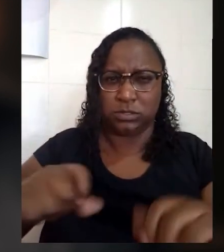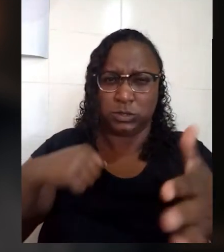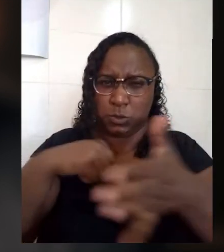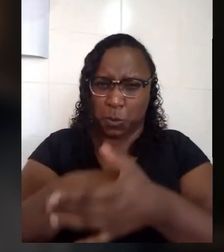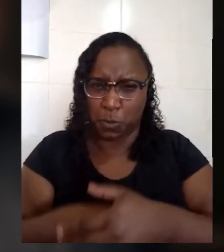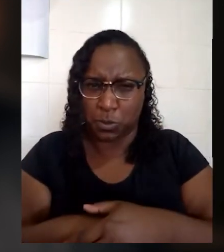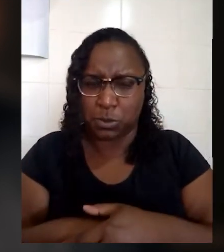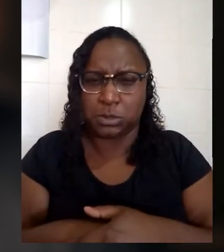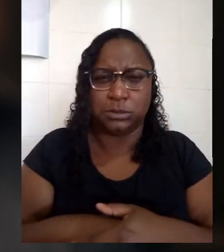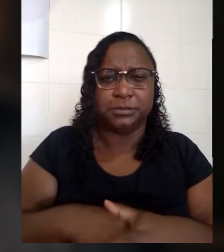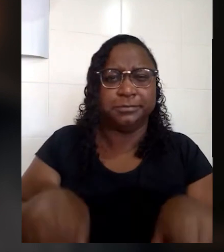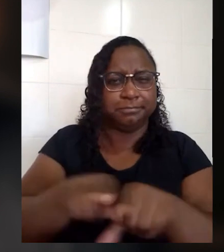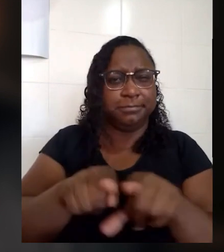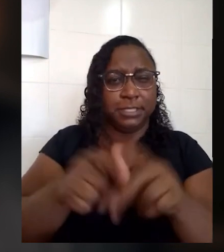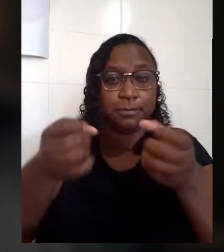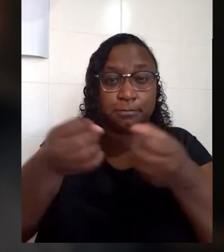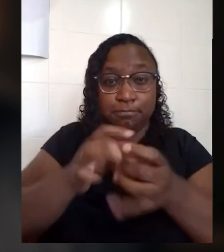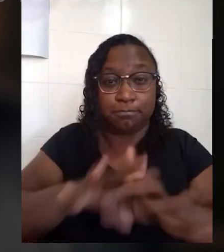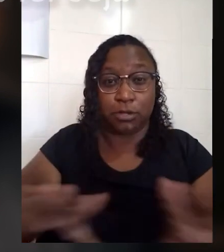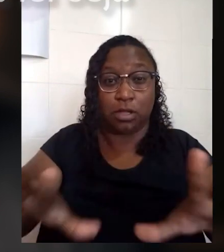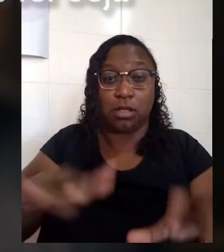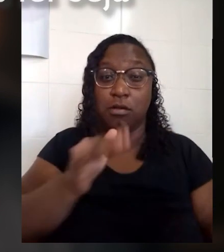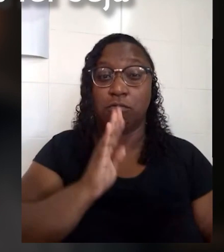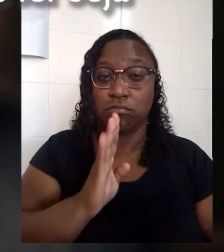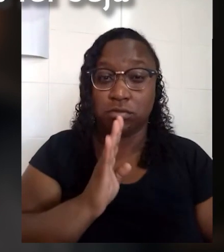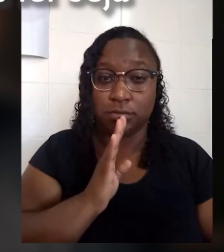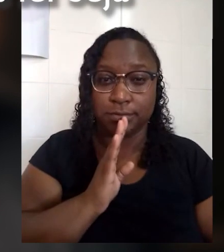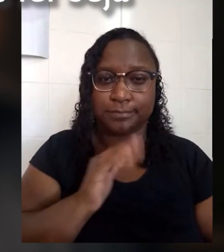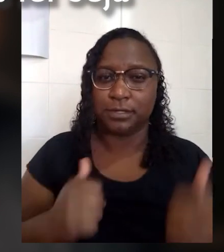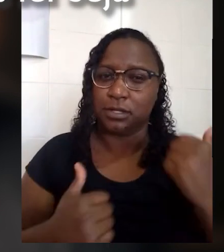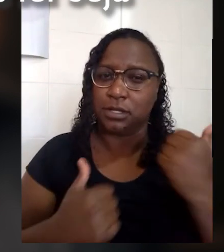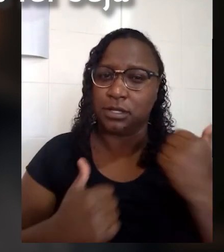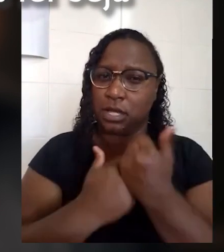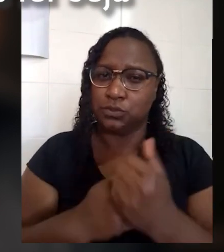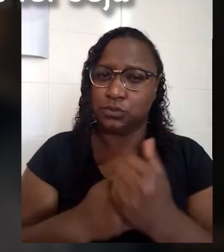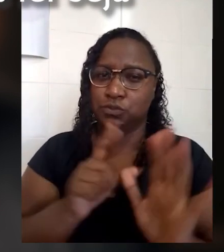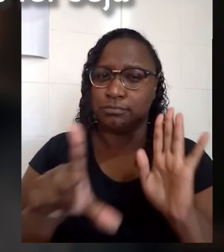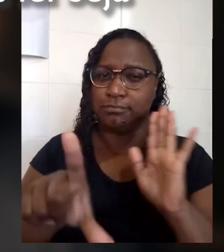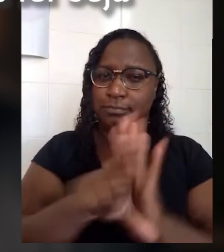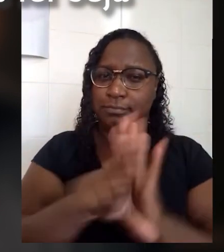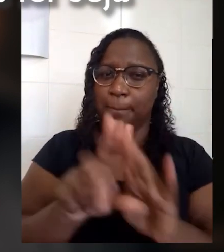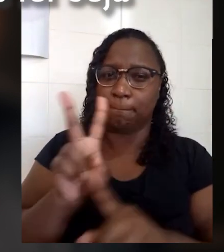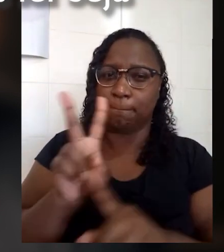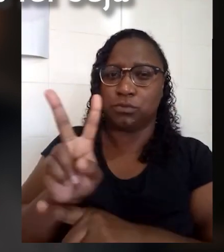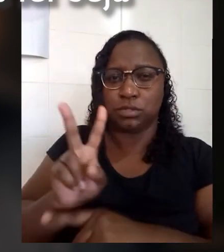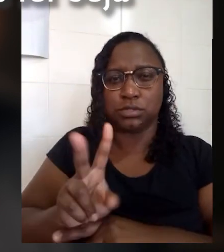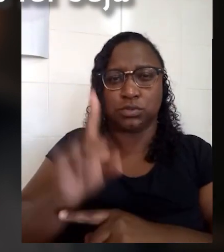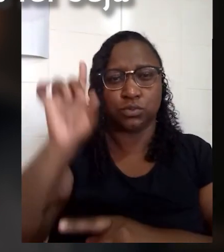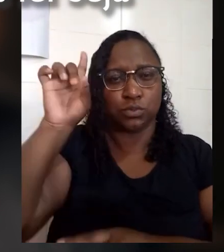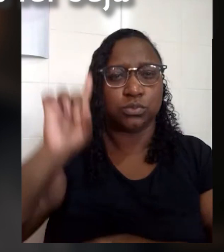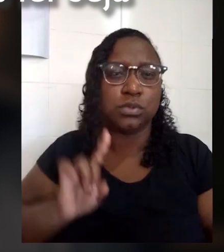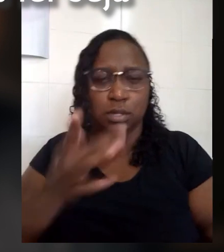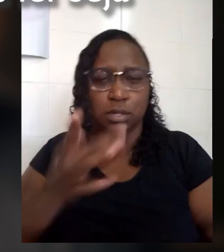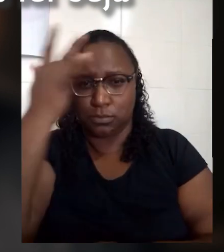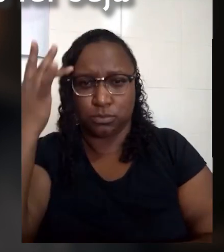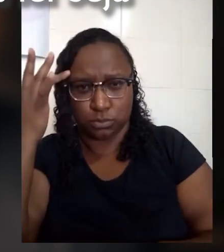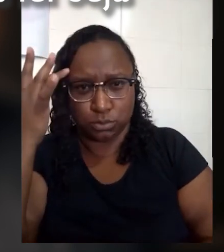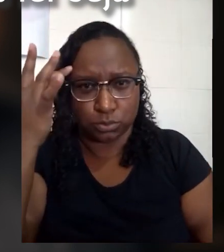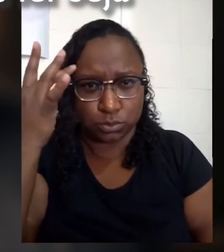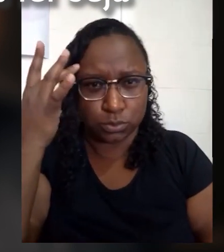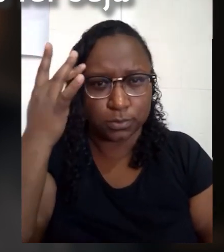abuso e torná-los amplamente conhecidos. Garantir que a lei proteja adequadamente os direitos das pessoas idosas,